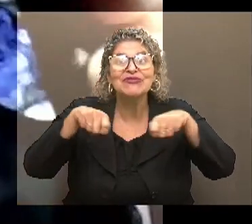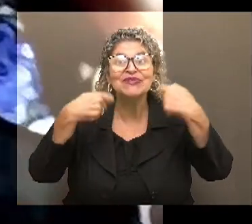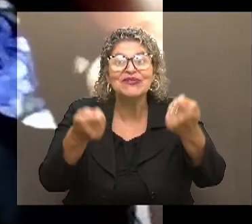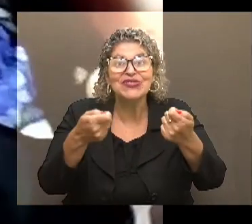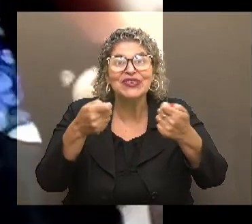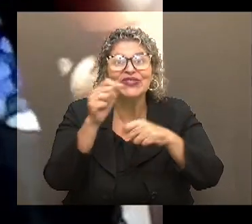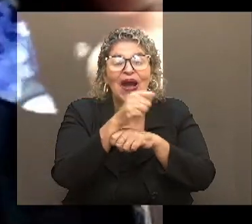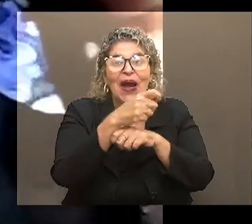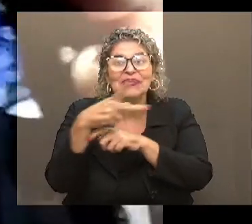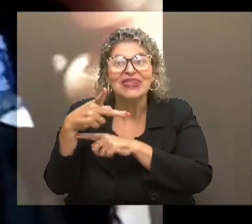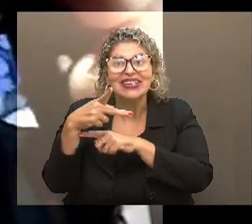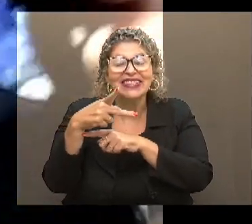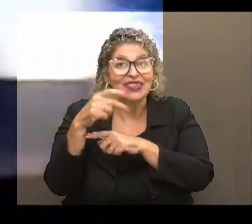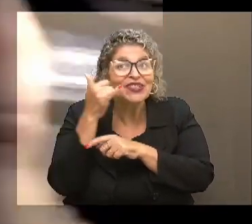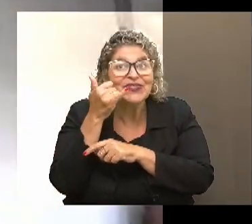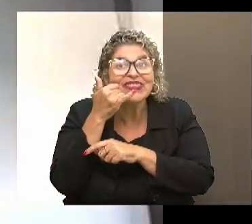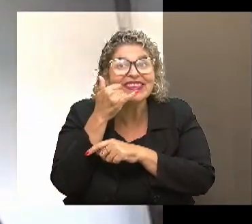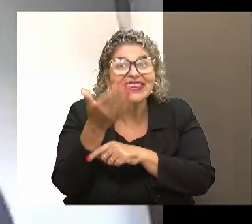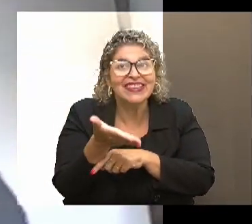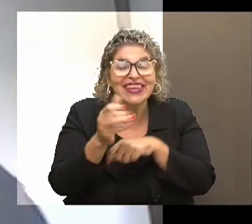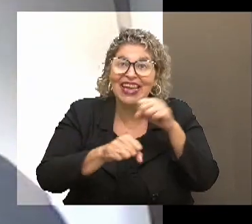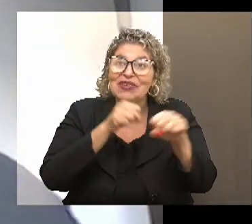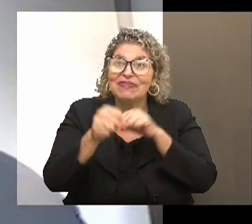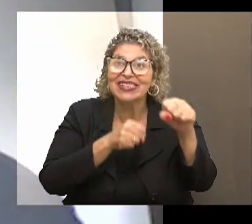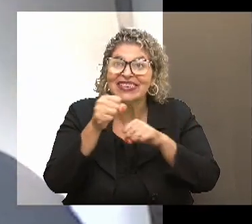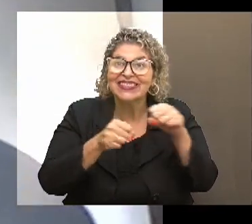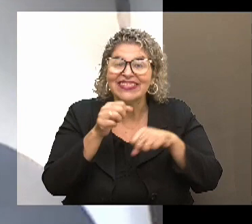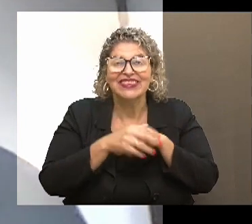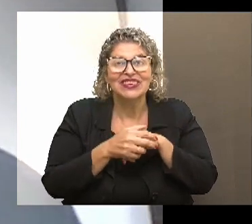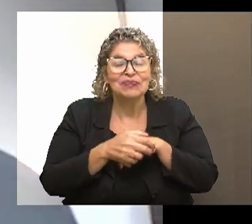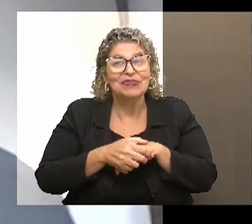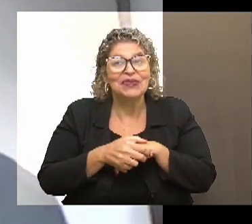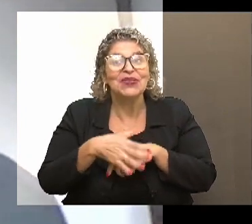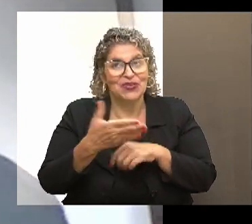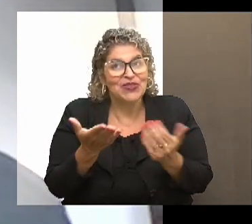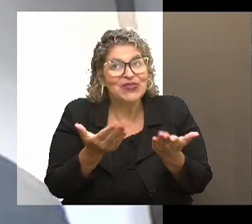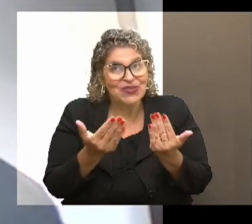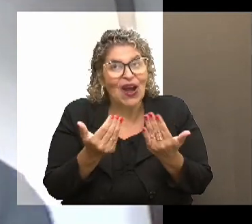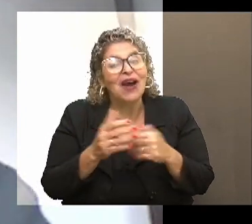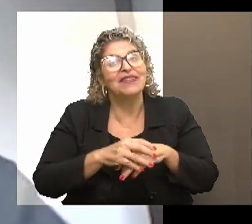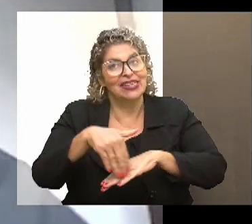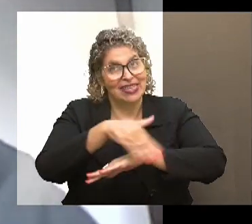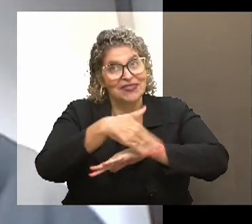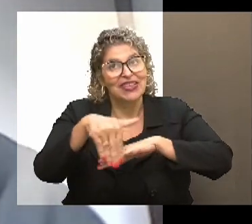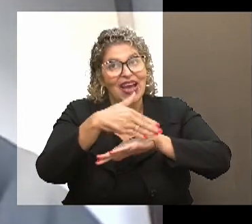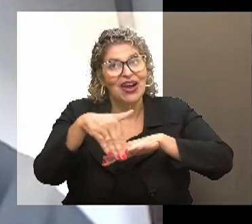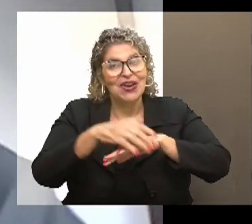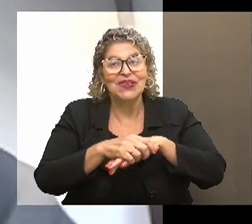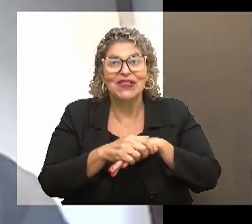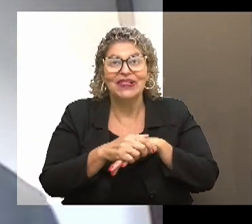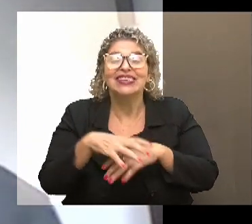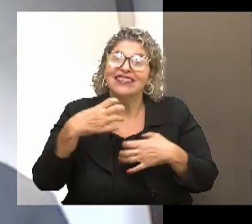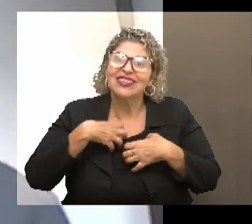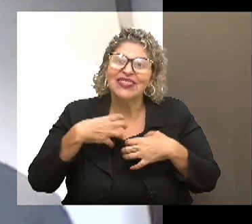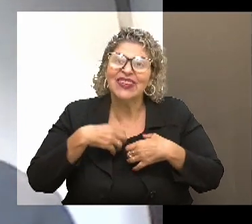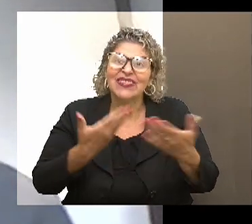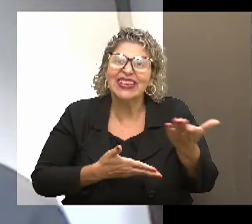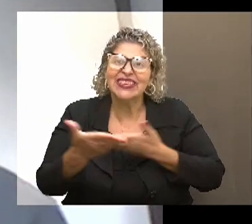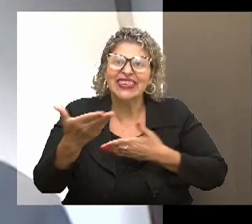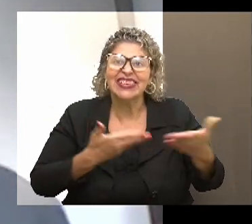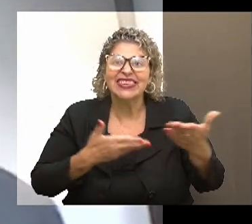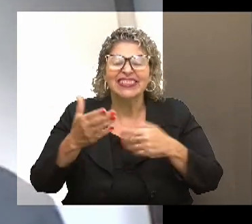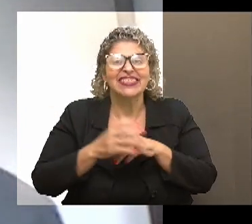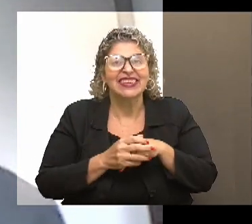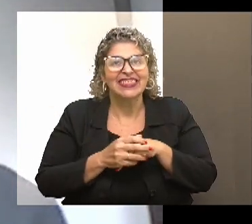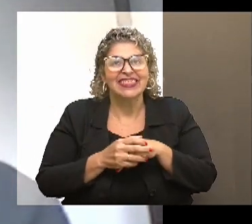aplicativo, o último celular e a última bicicleta para um rapaz que também está em situação de rua, e essa foi a forma então de dividir o rango na